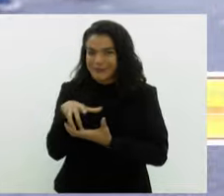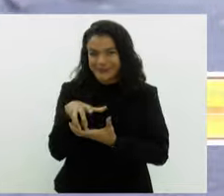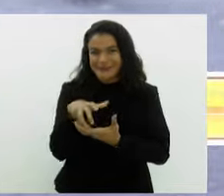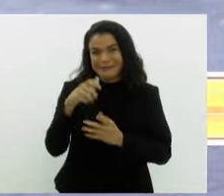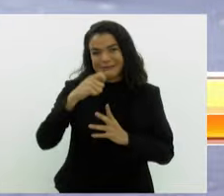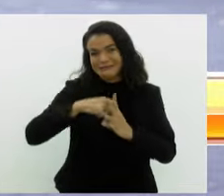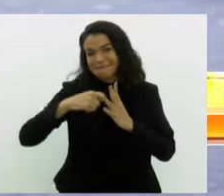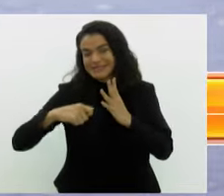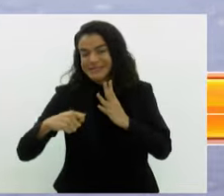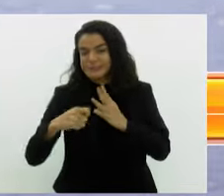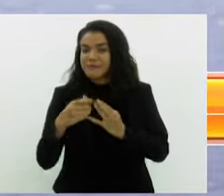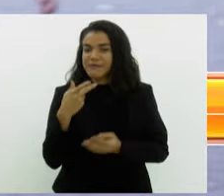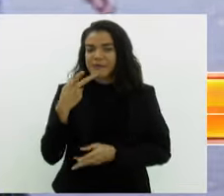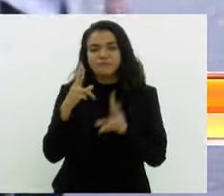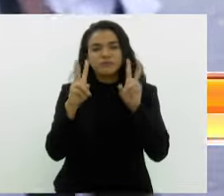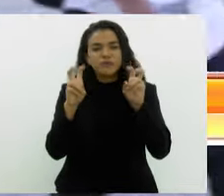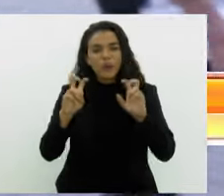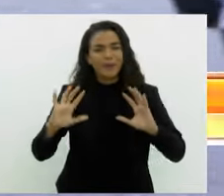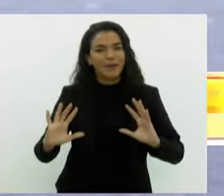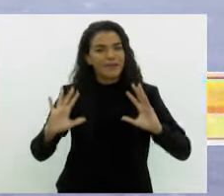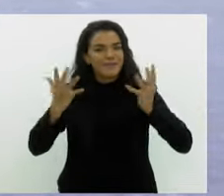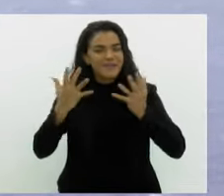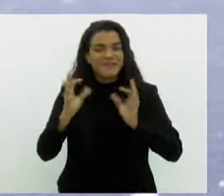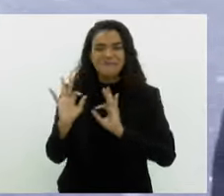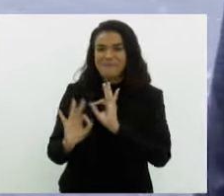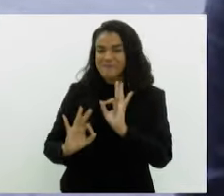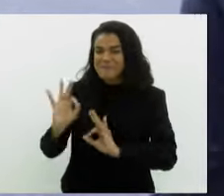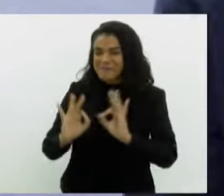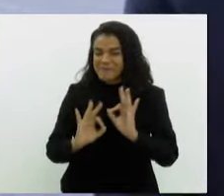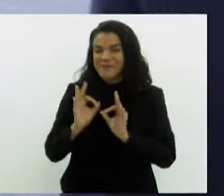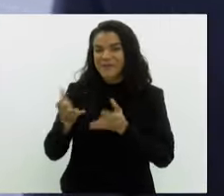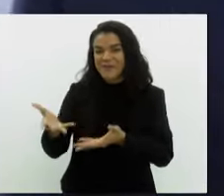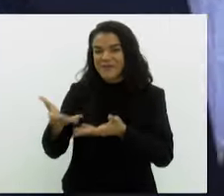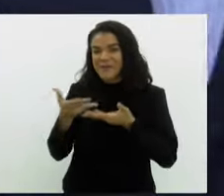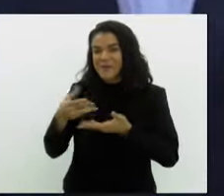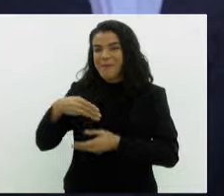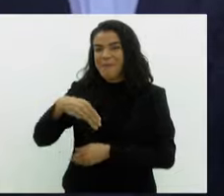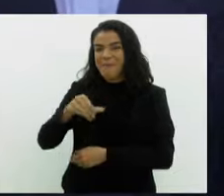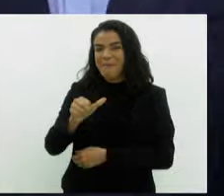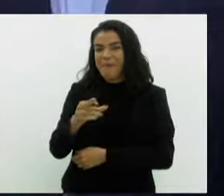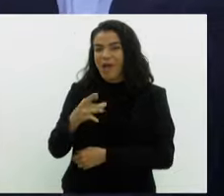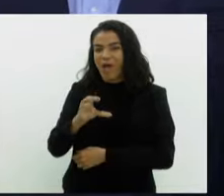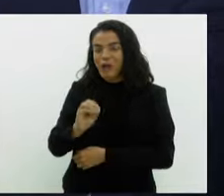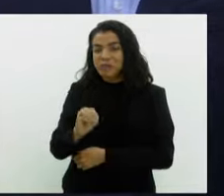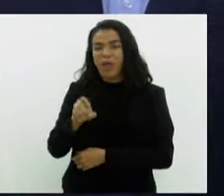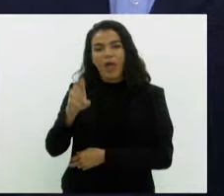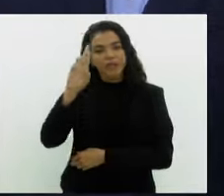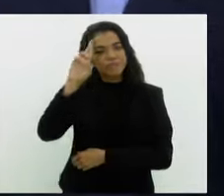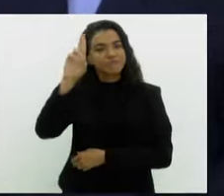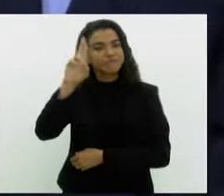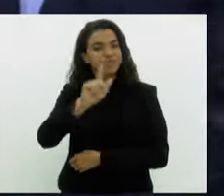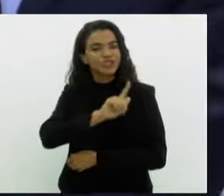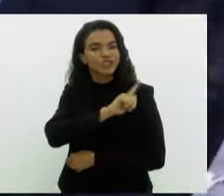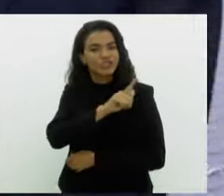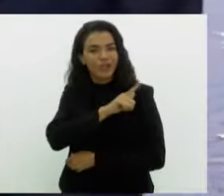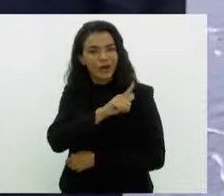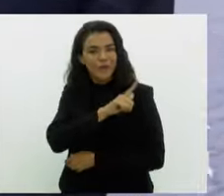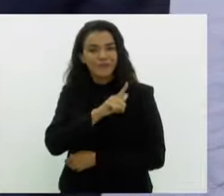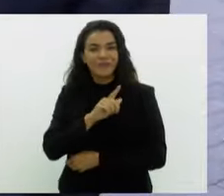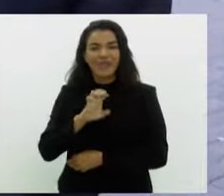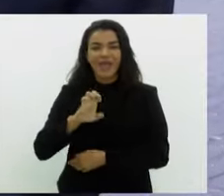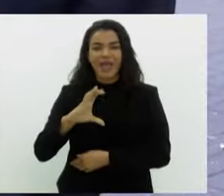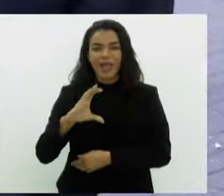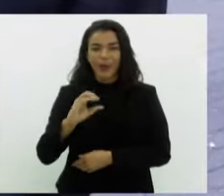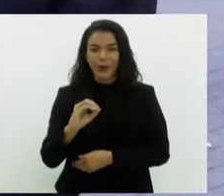para falar sobre esses eventos, essa preparação, nós convidamos o Marco Pessoa, que é especialista em gestão de eventos do grupo Welloxys Ecossistemas.